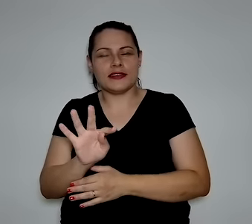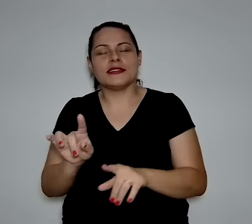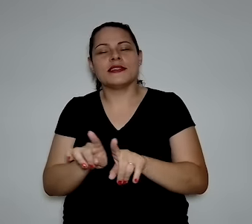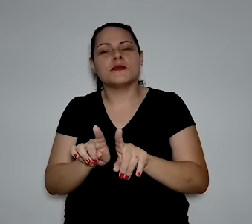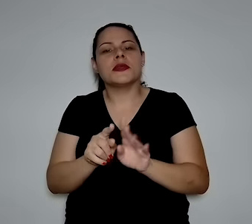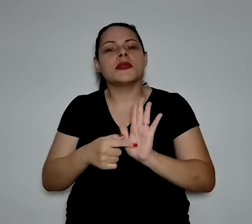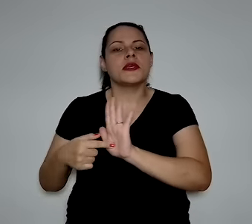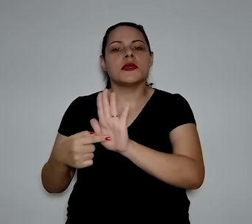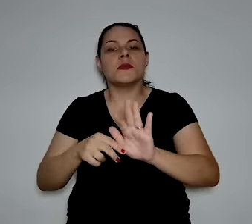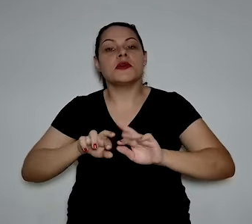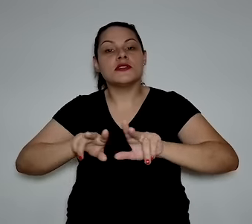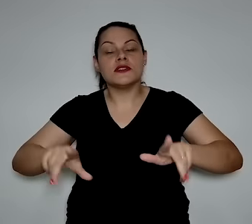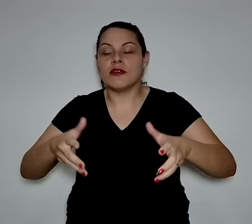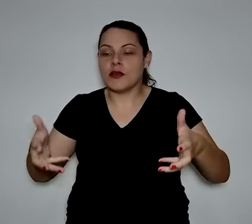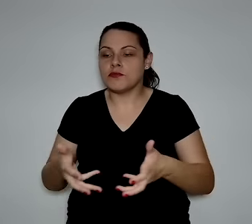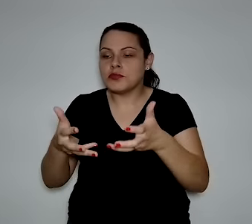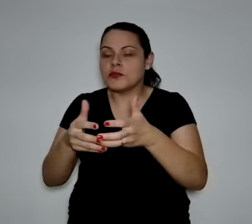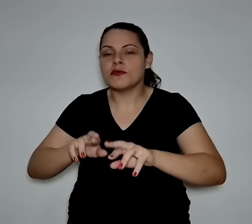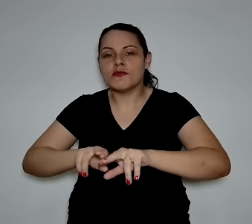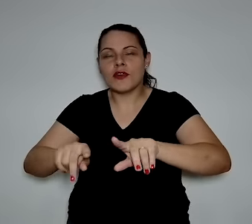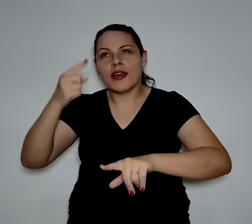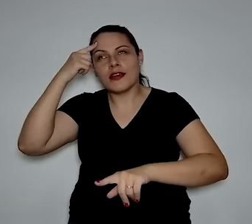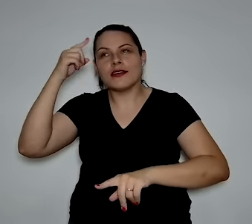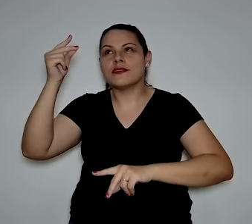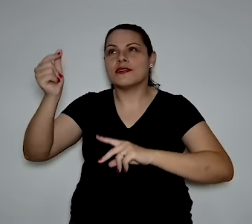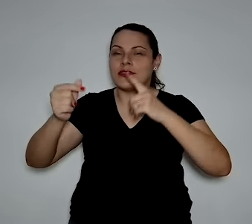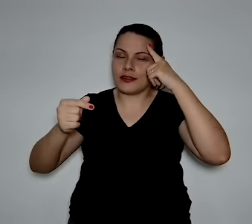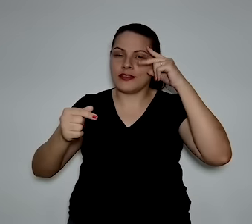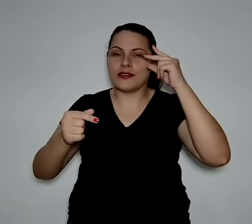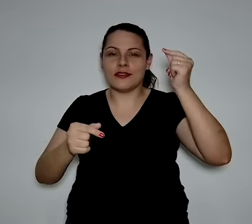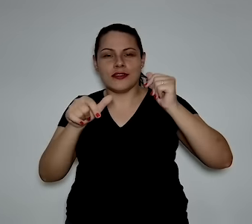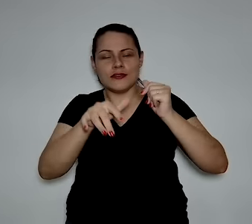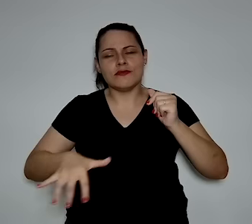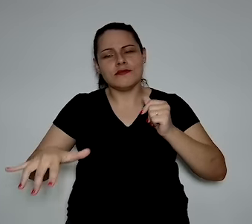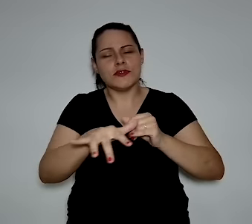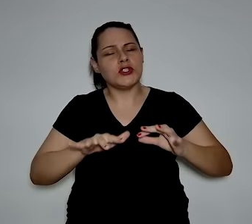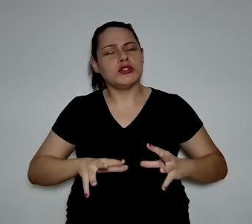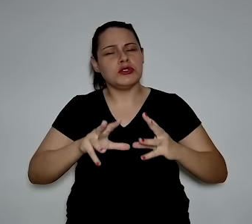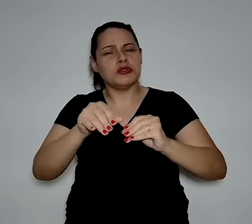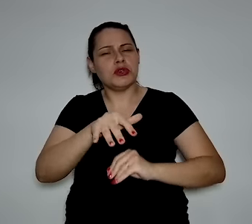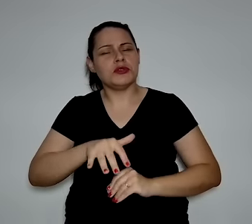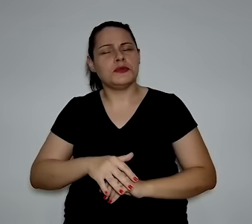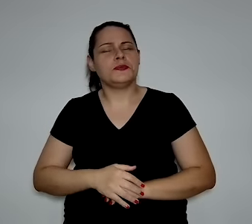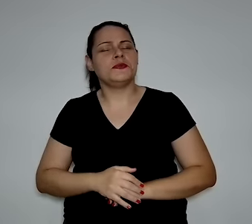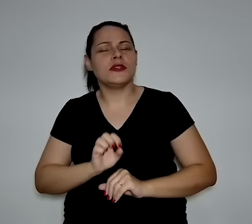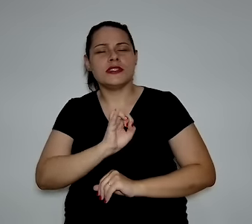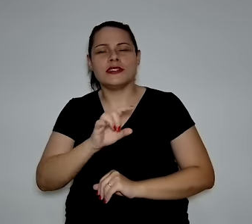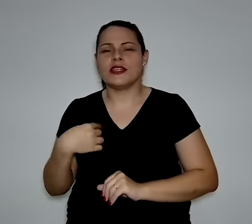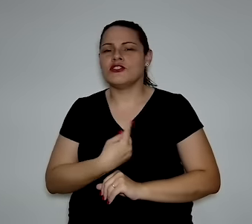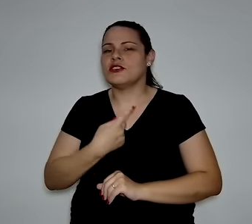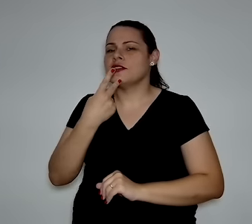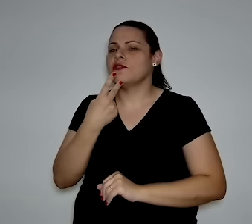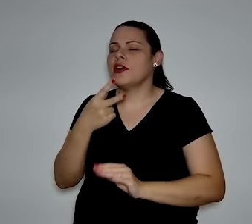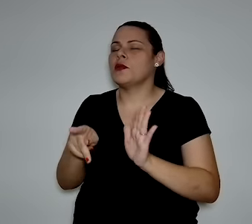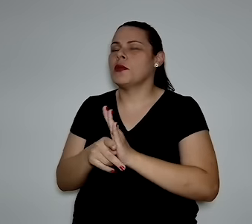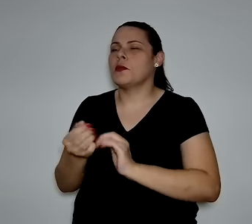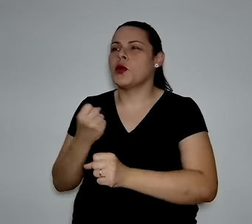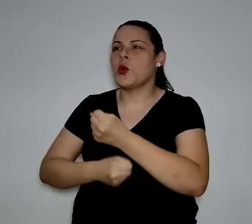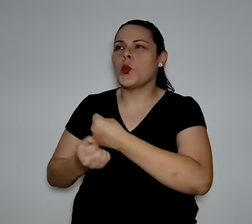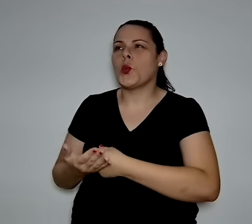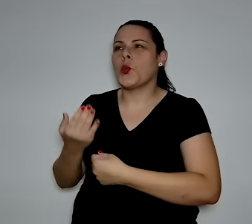E, além disso, ele trazia uma série de inputs, uma série de insights para o setor como um todo. Quando a gente fala, quando a gente